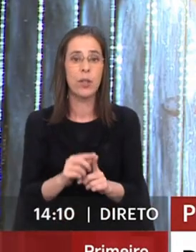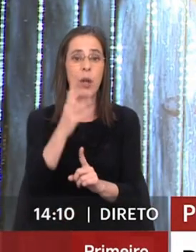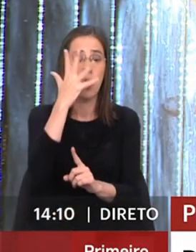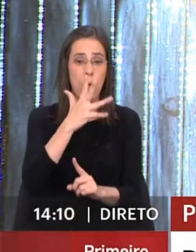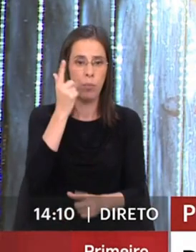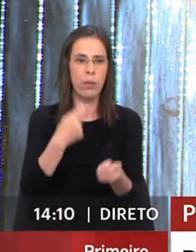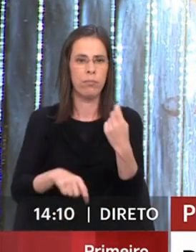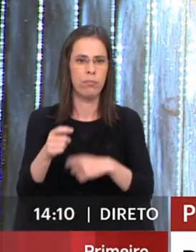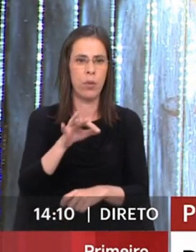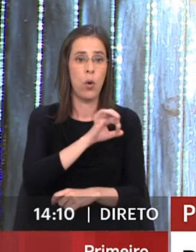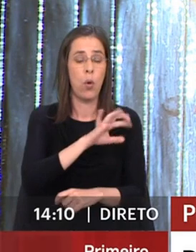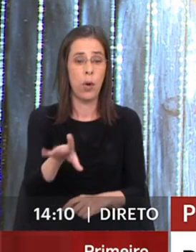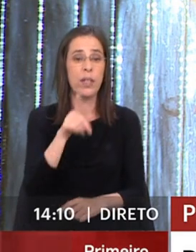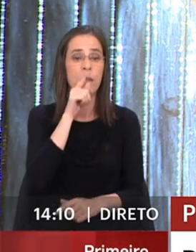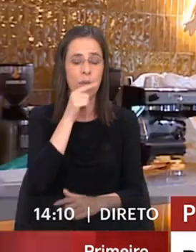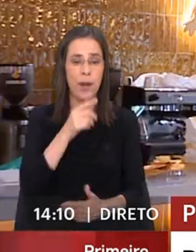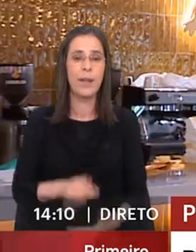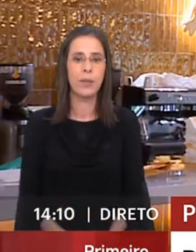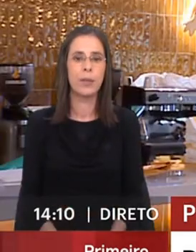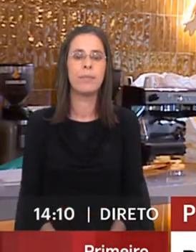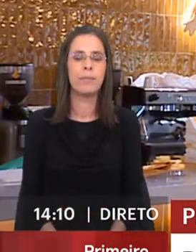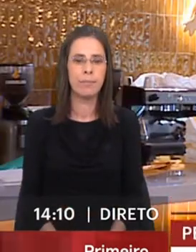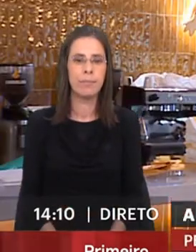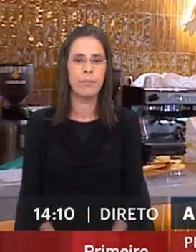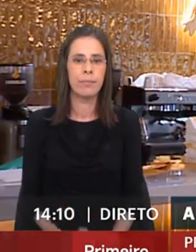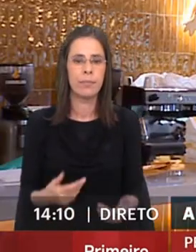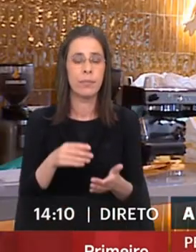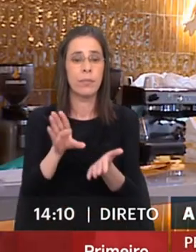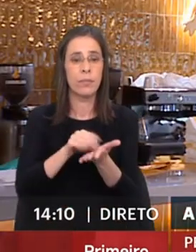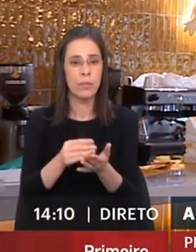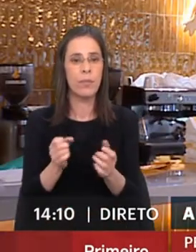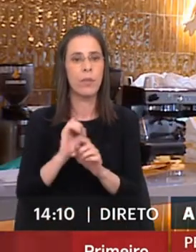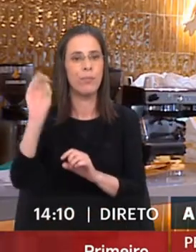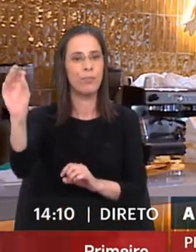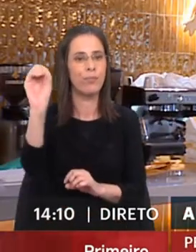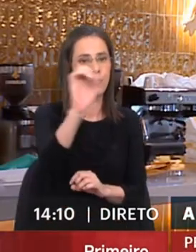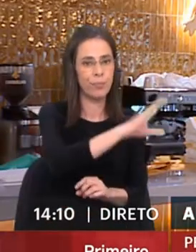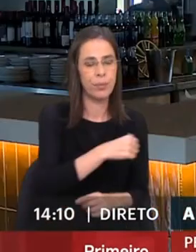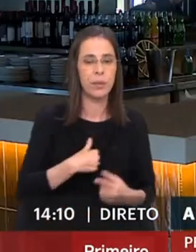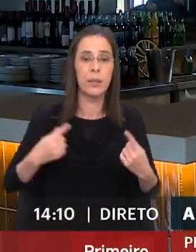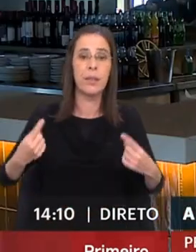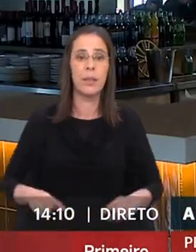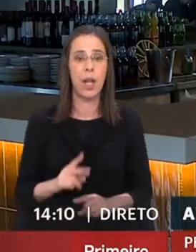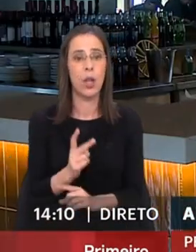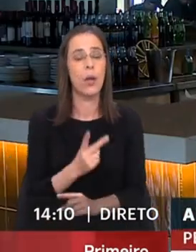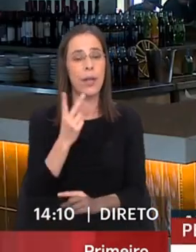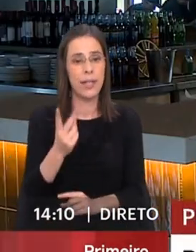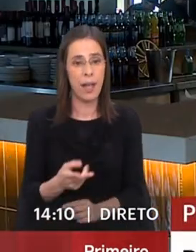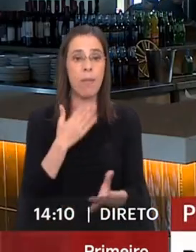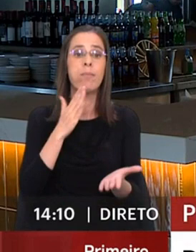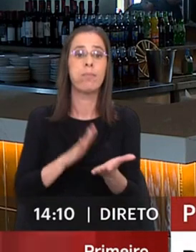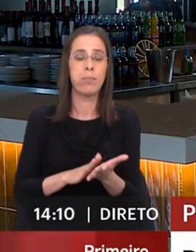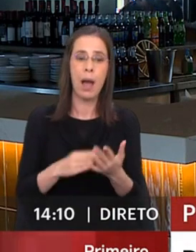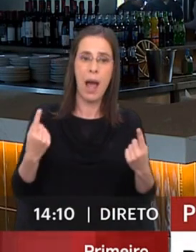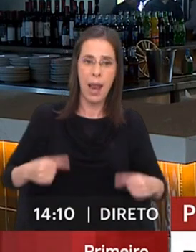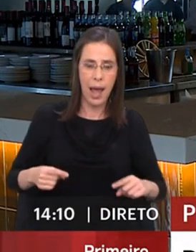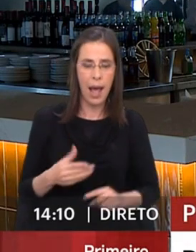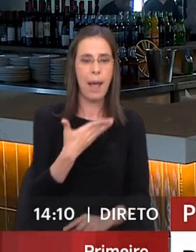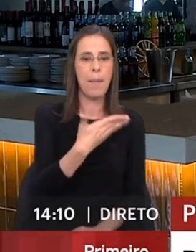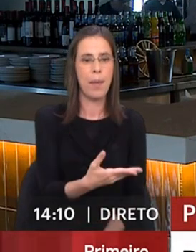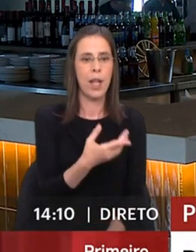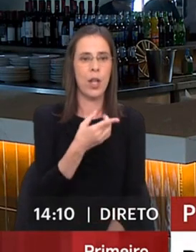vendemos a volta de 800 franguinhos. Temos Takeaway, temos o Draigo que também fez dois anos. O restaurante existe desde